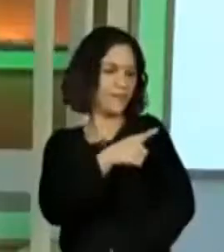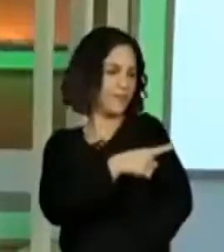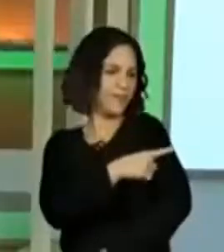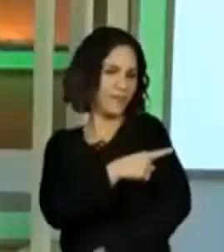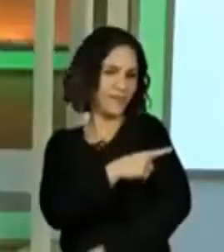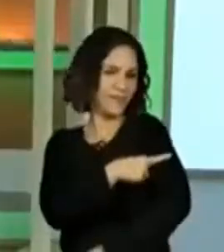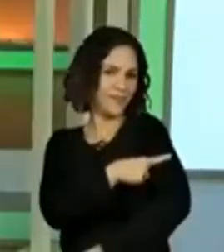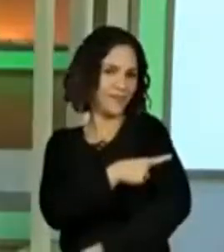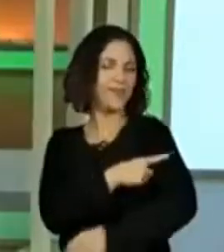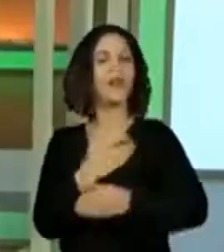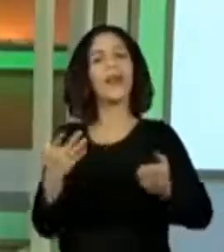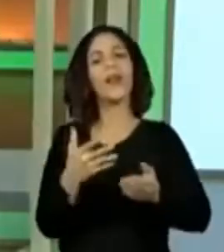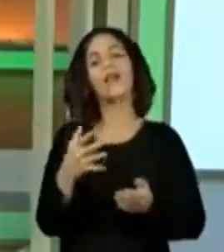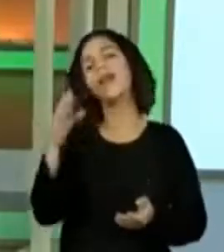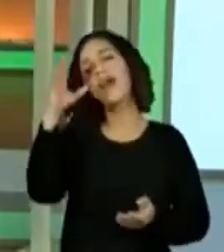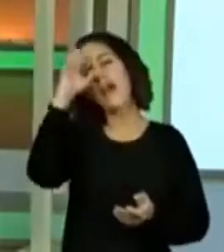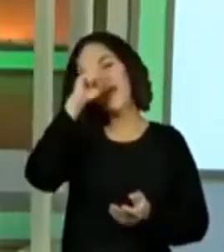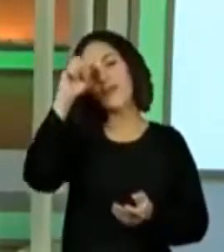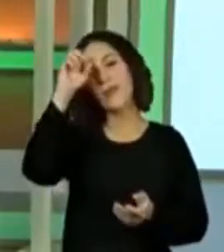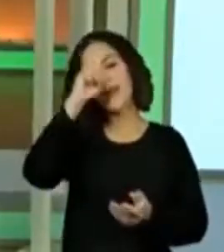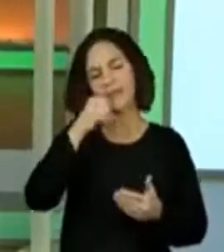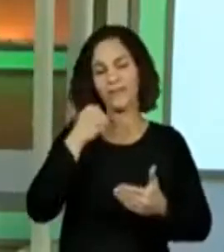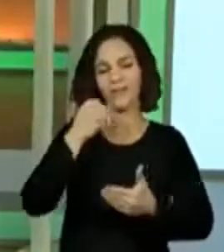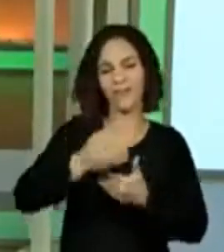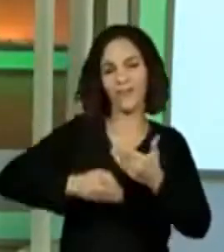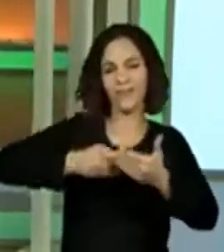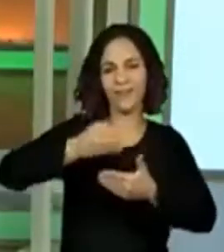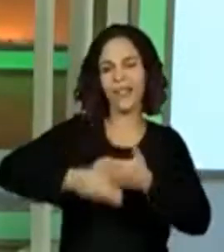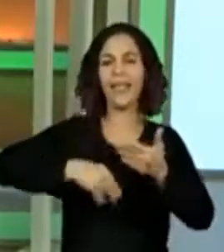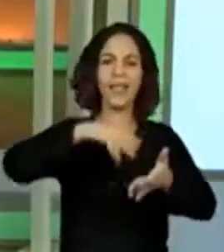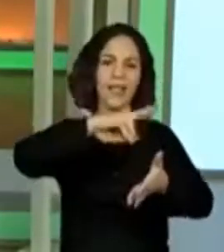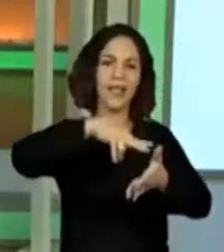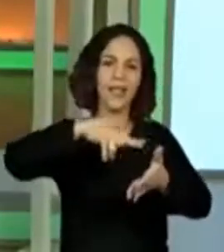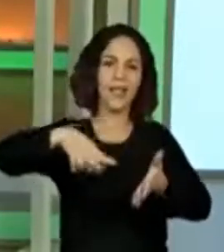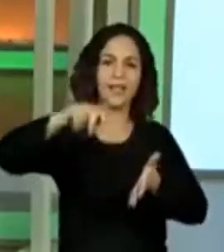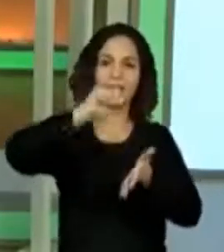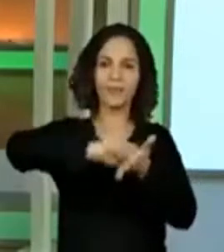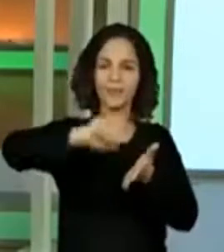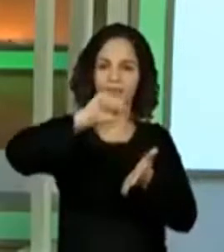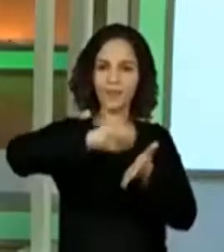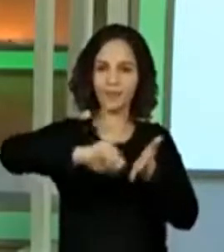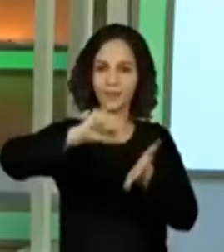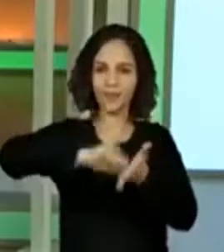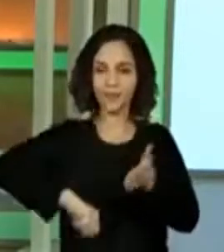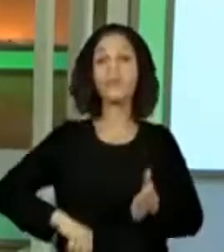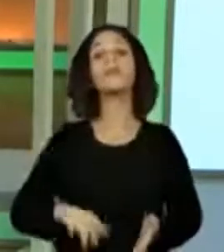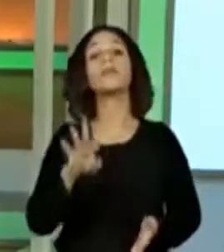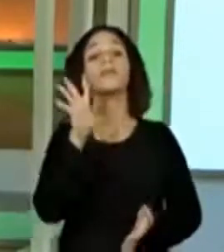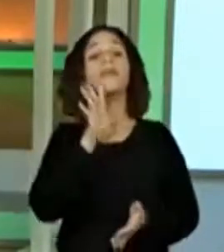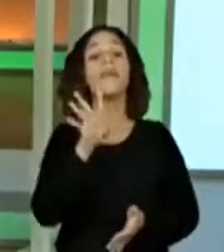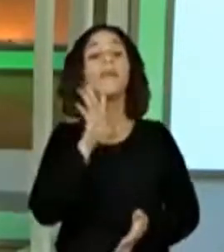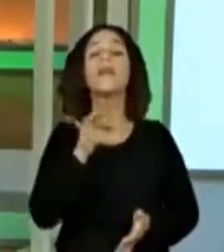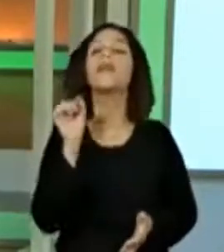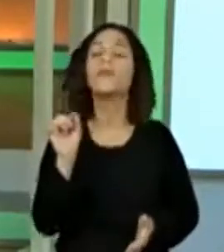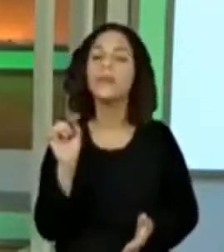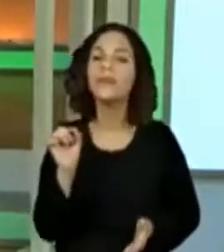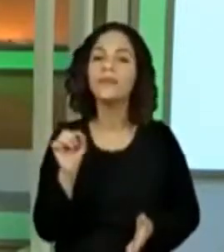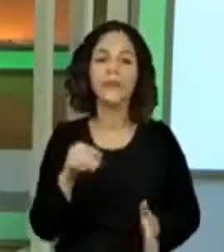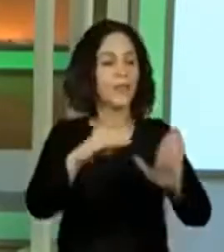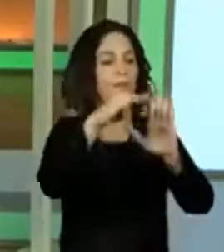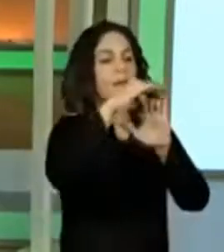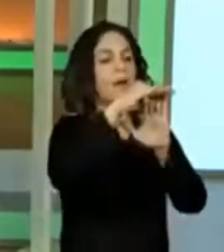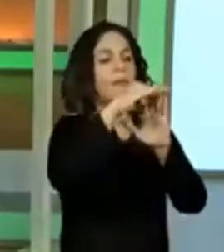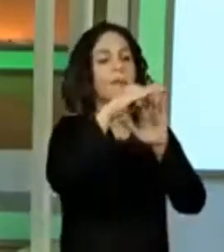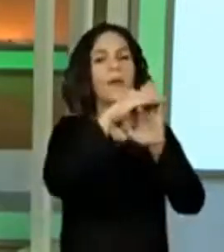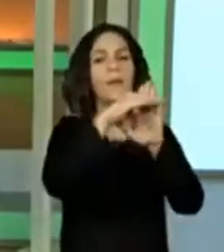estamos aprendendo a ler e a escrever. E é muito legal a gente fazer listas.